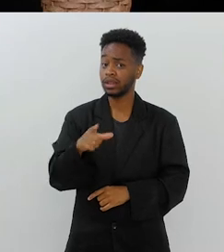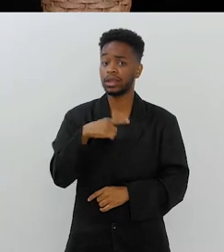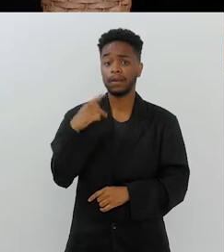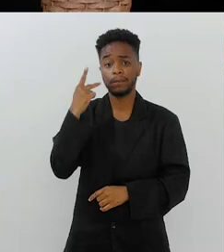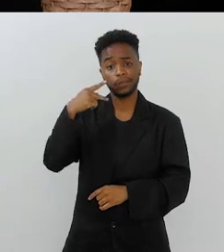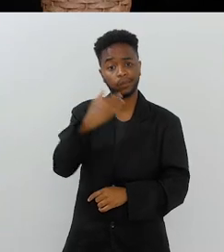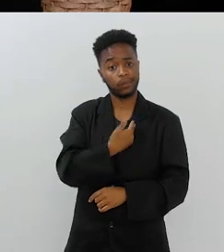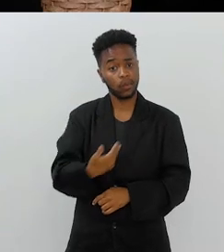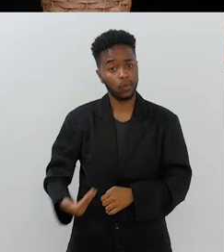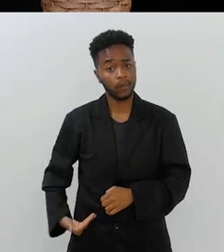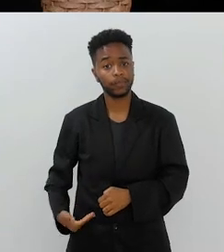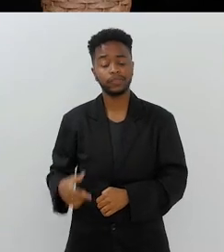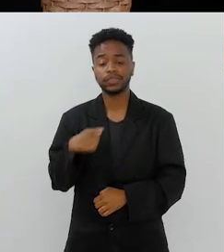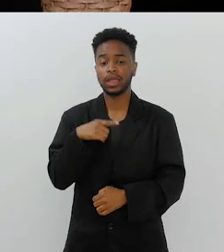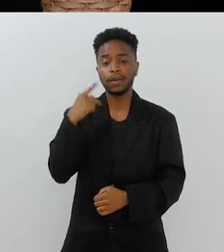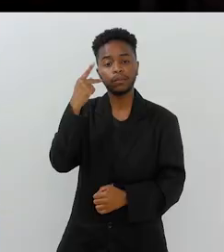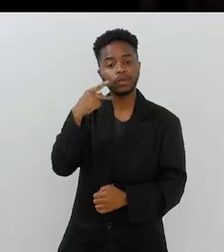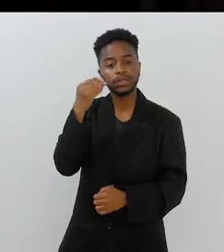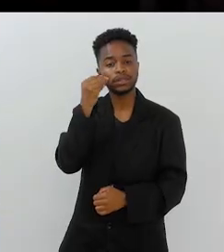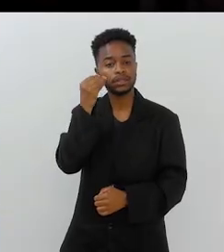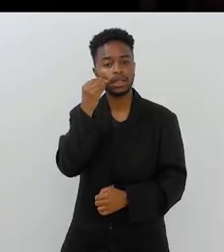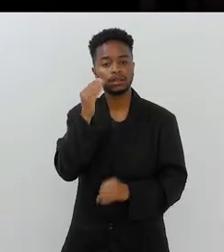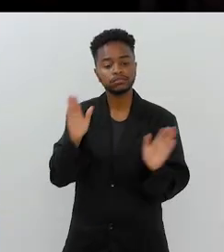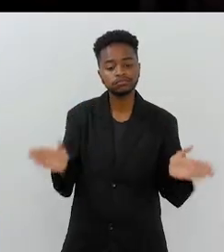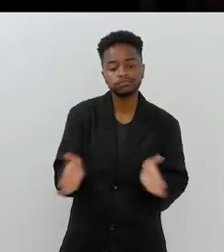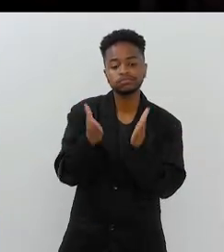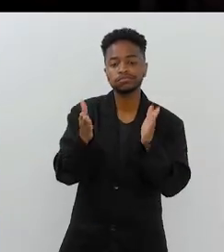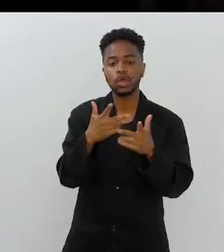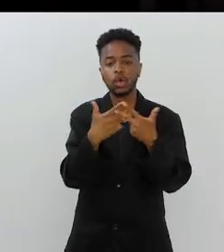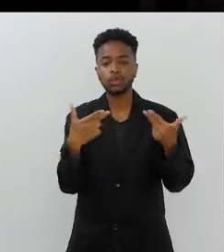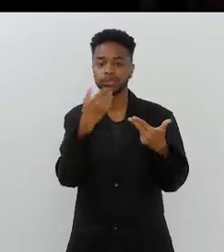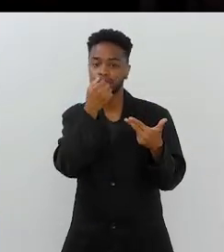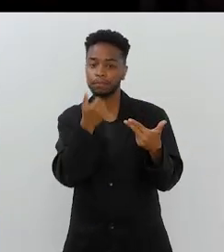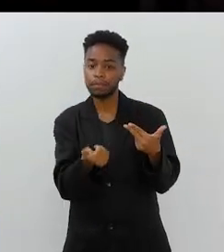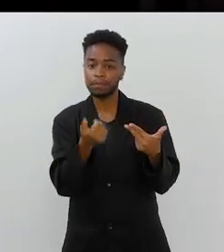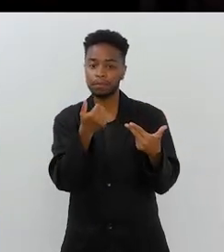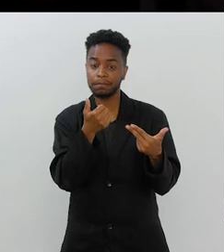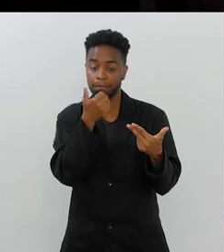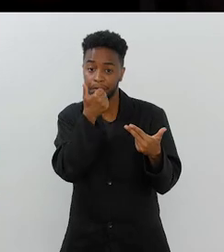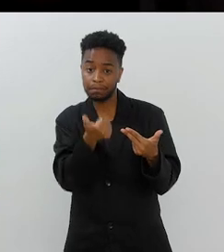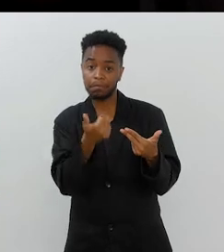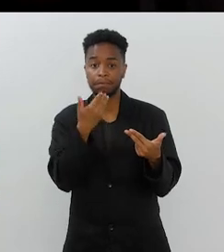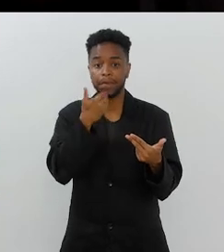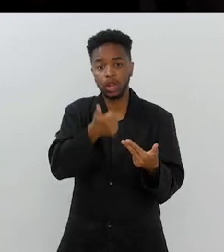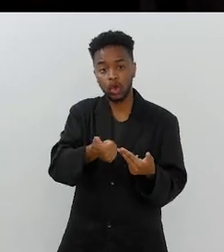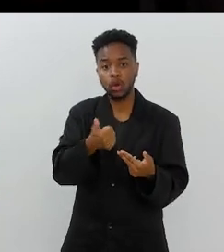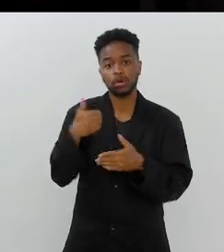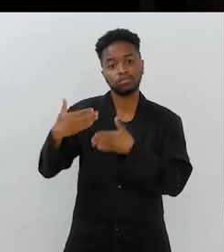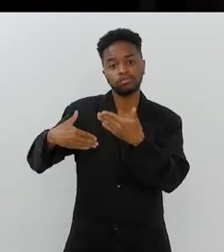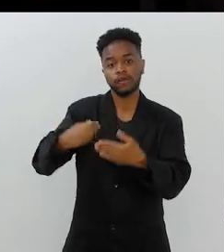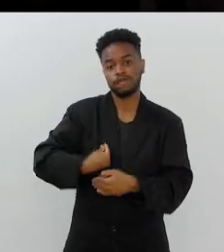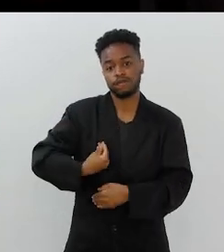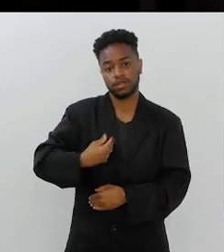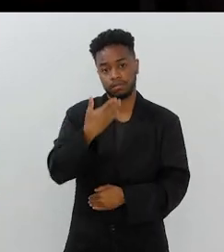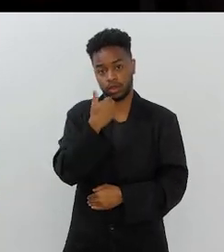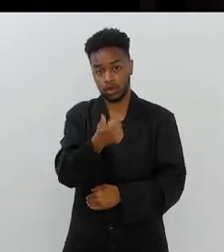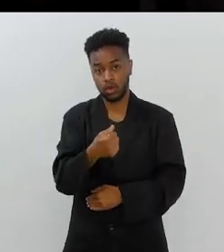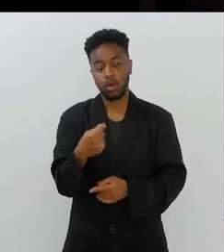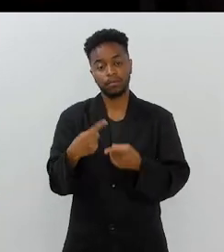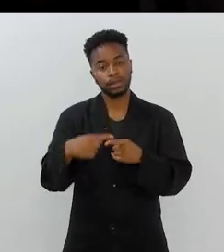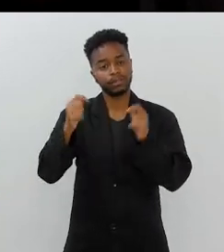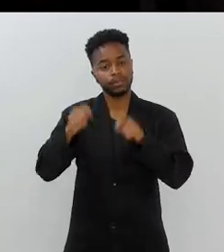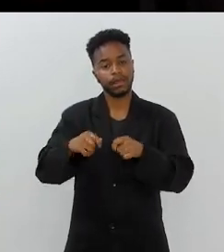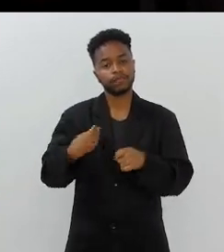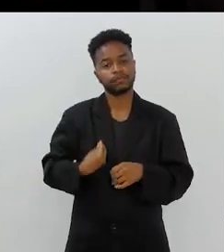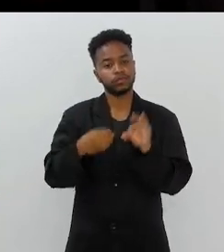mas não. É uma política pública, é uma política melhor, que se pode proporcionar para essas pessoas melhor situação de